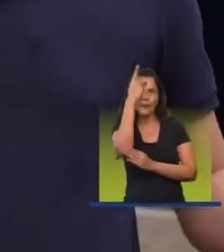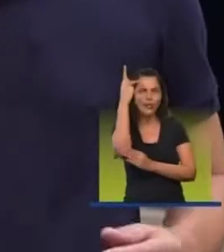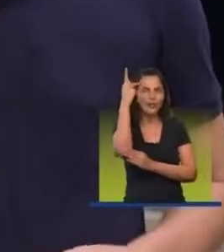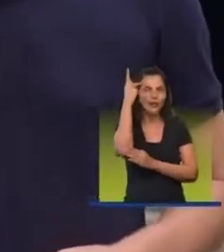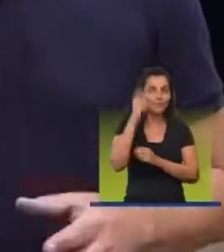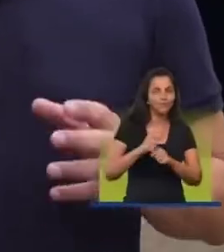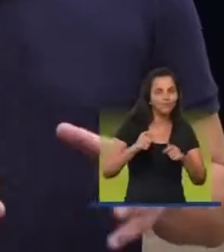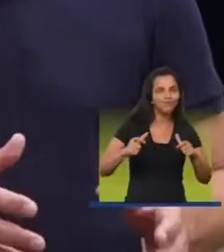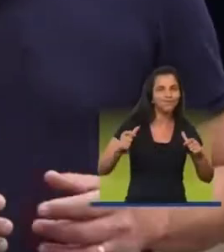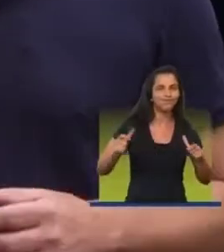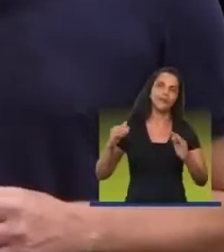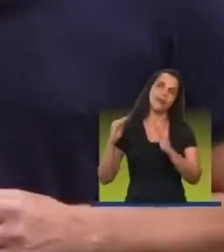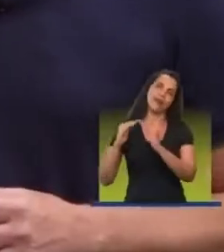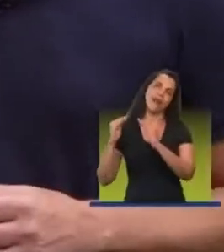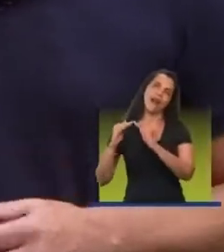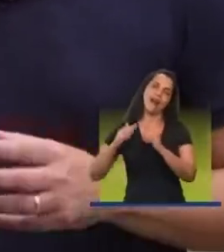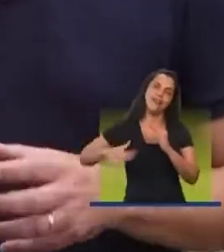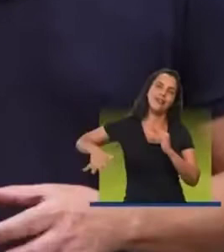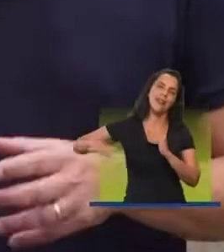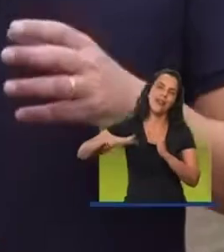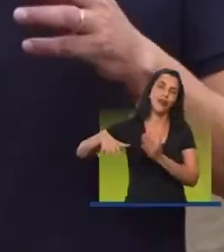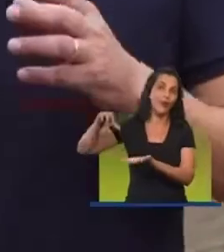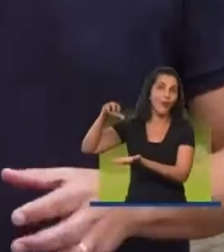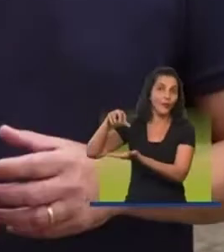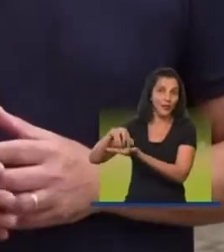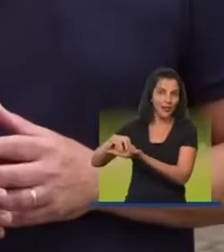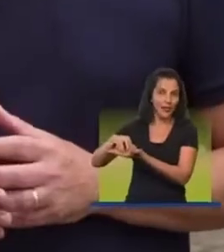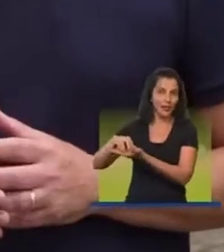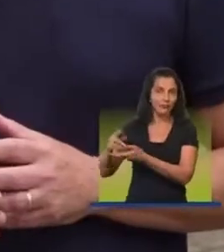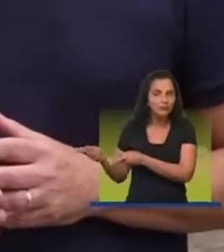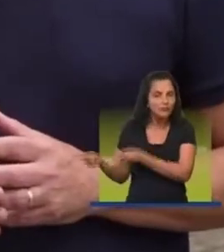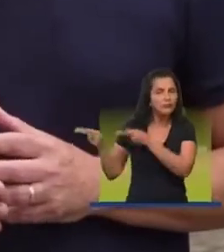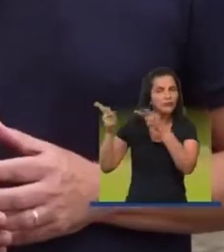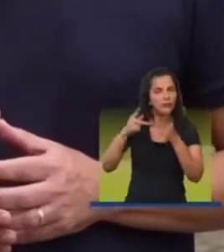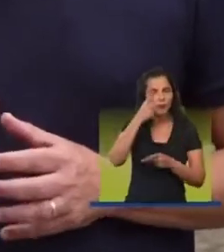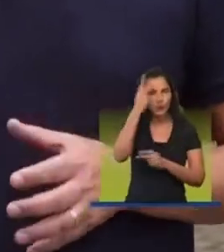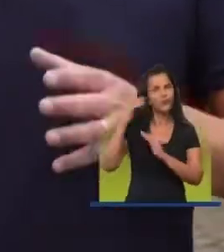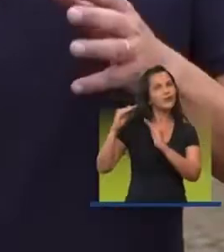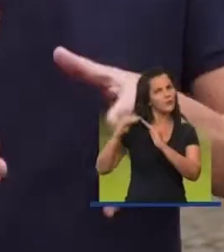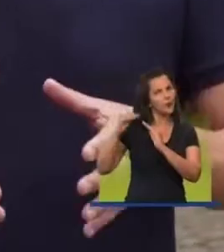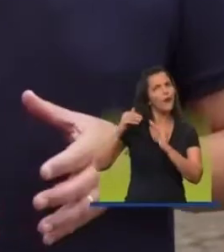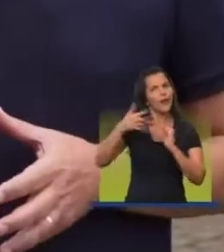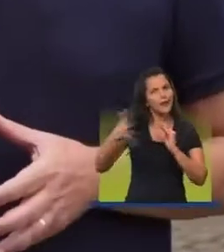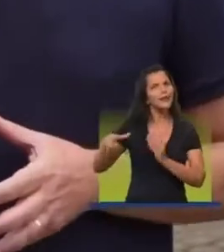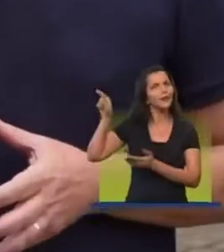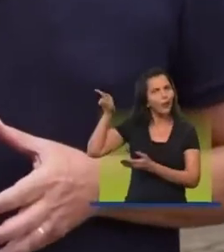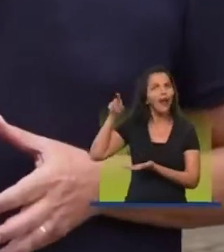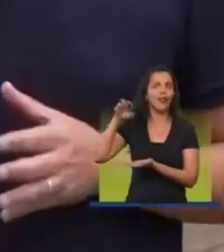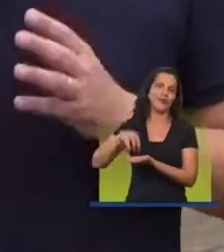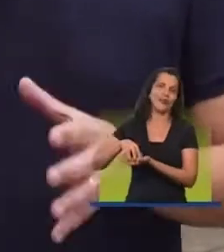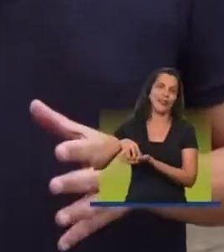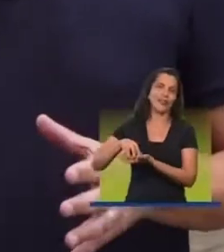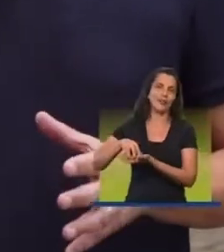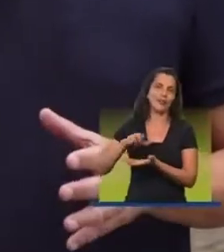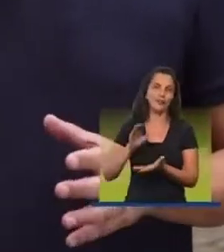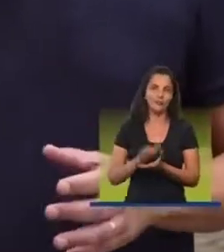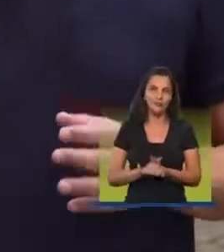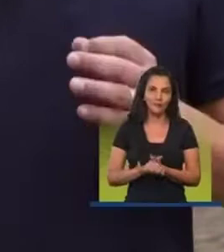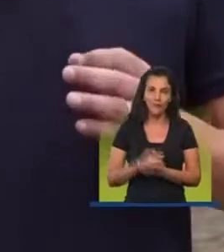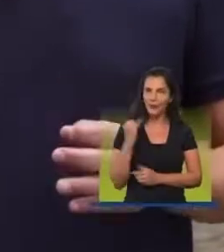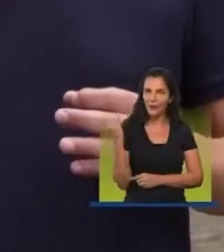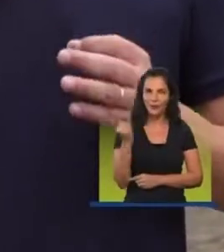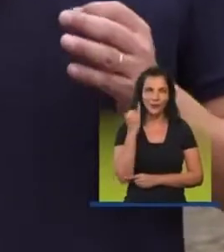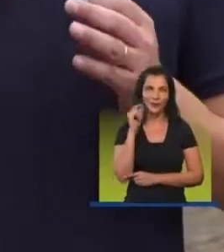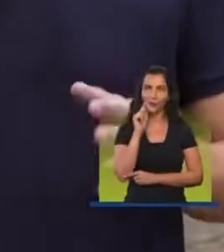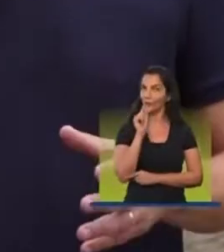projeto habitacional Para toda a região central Vamos trazer gente Para morar em Santos Na região central O que mais importa